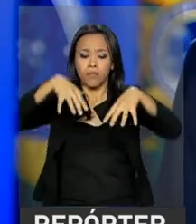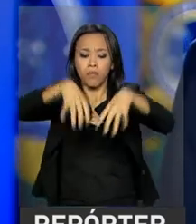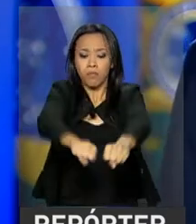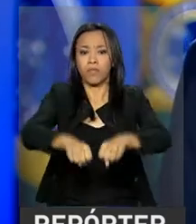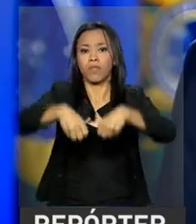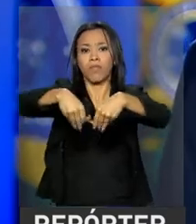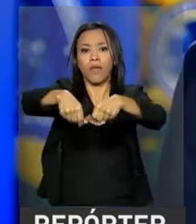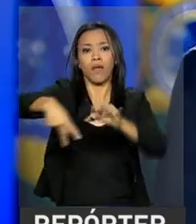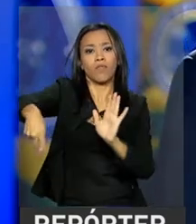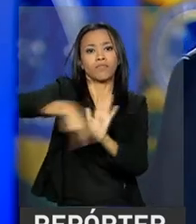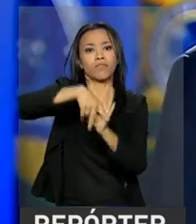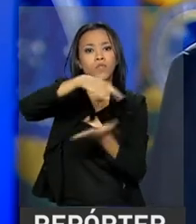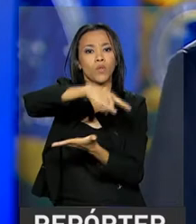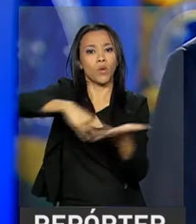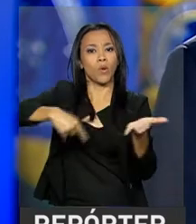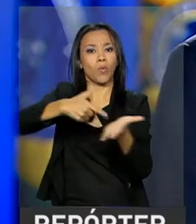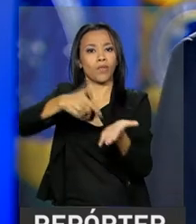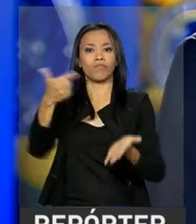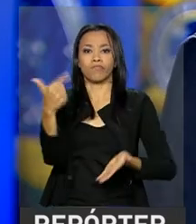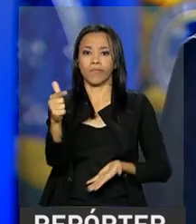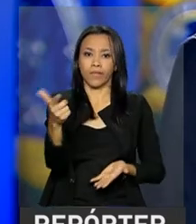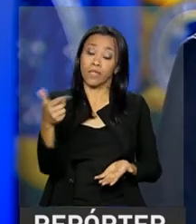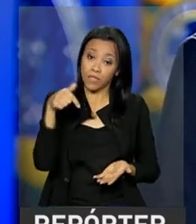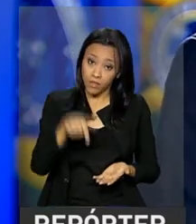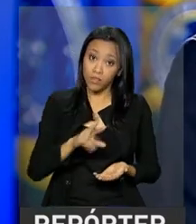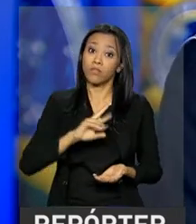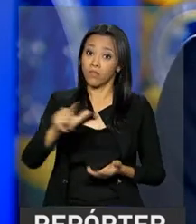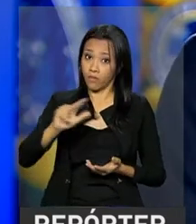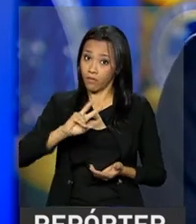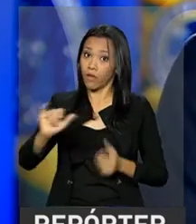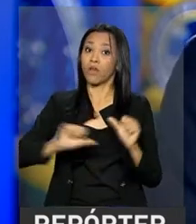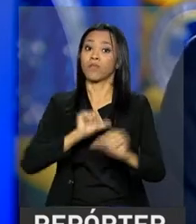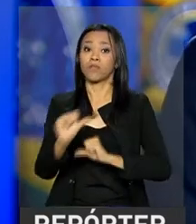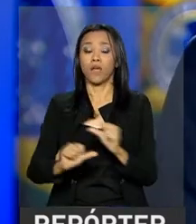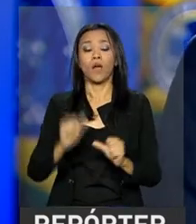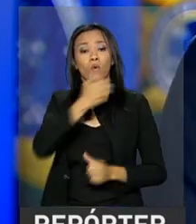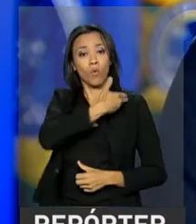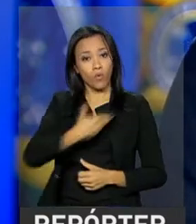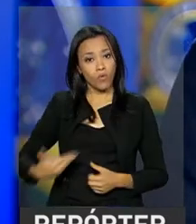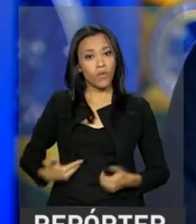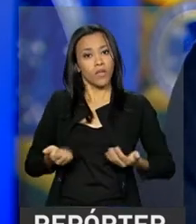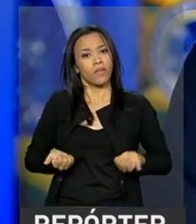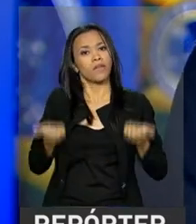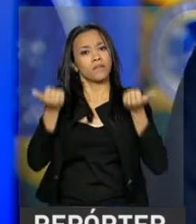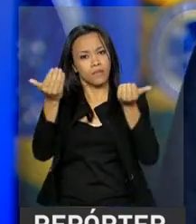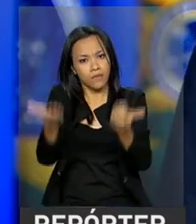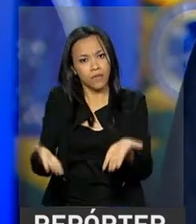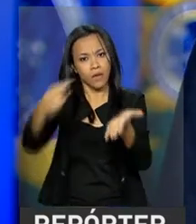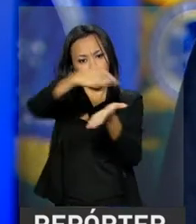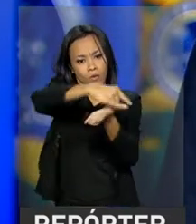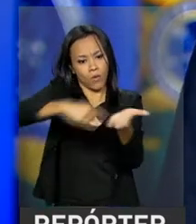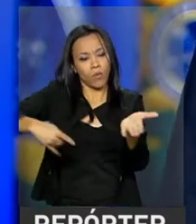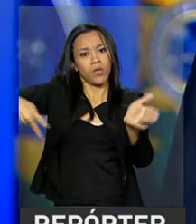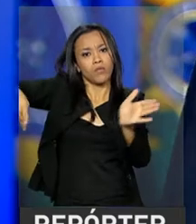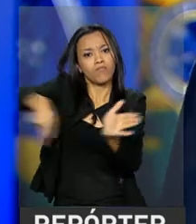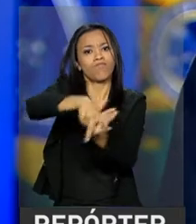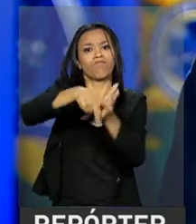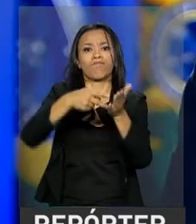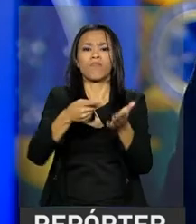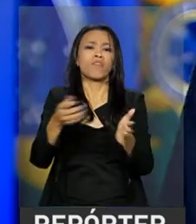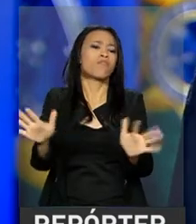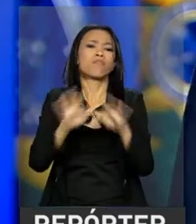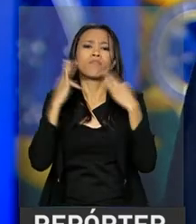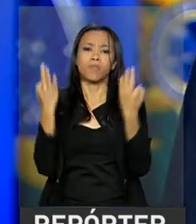lote de terreno. Agora, isso mudará. O governo vai entregar a escritura para famílias carentes